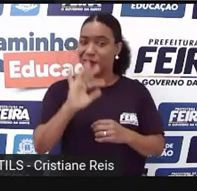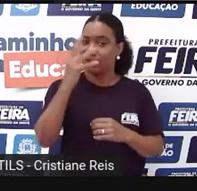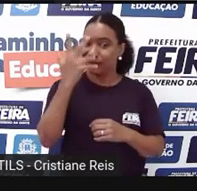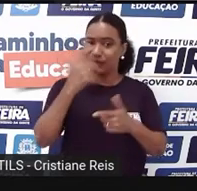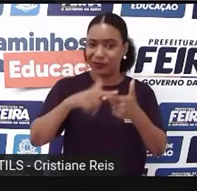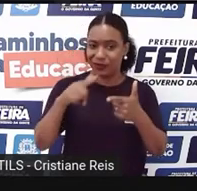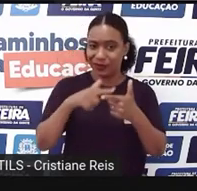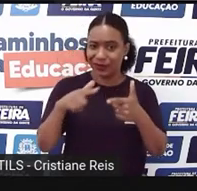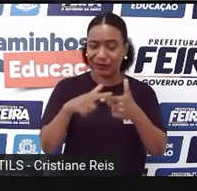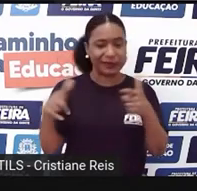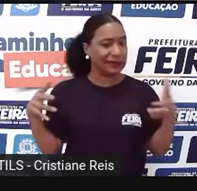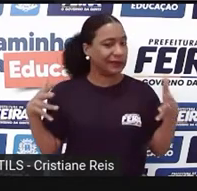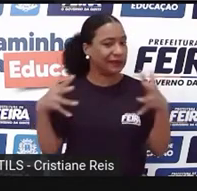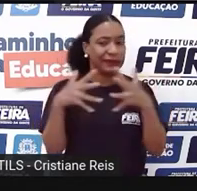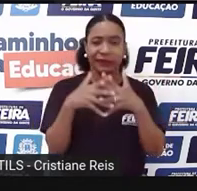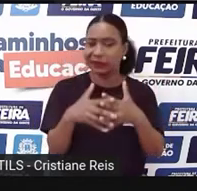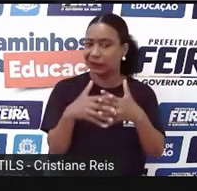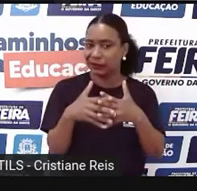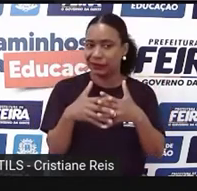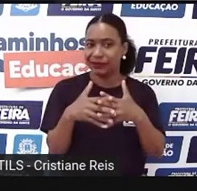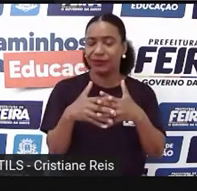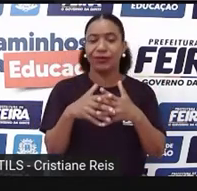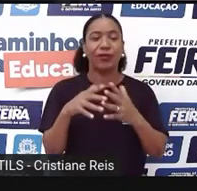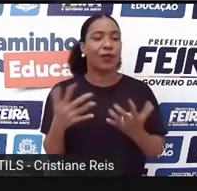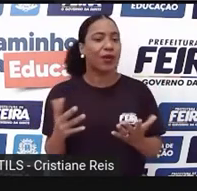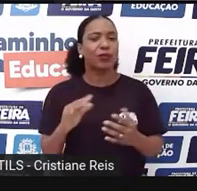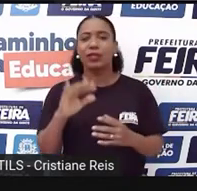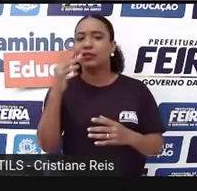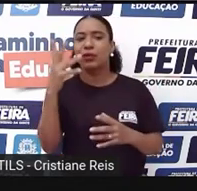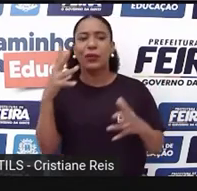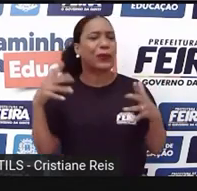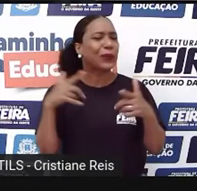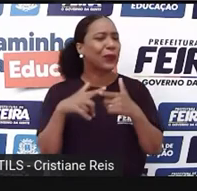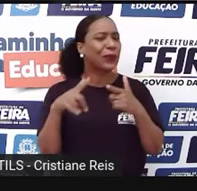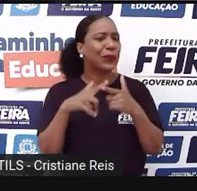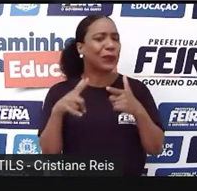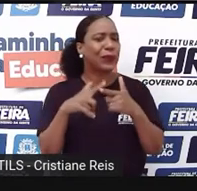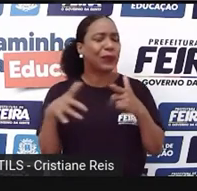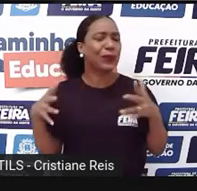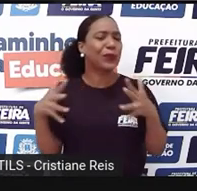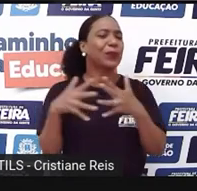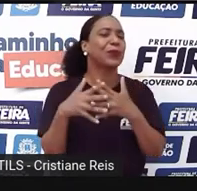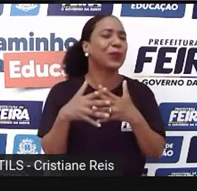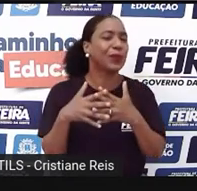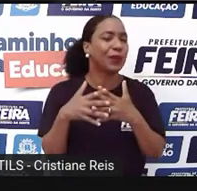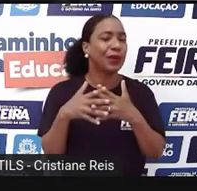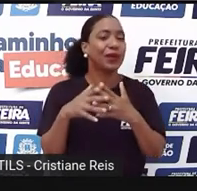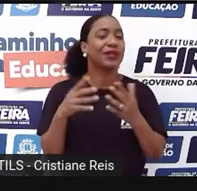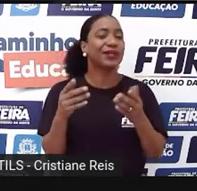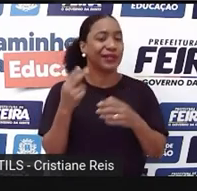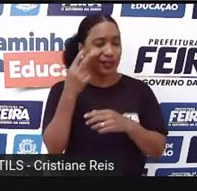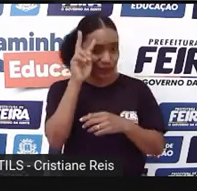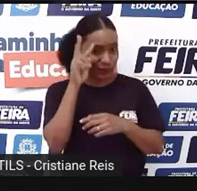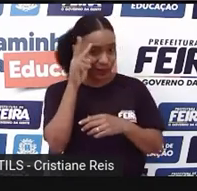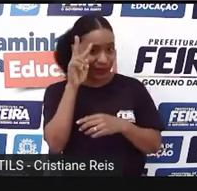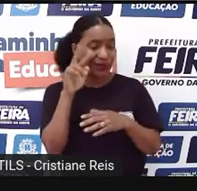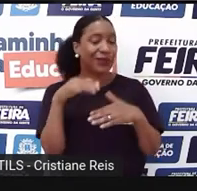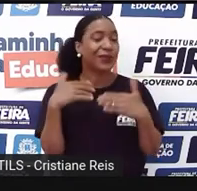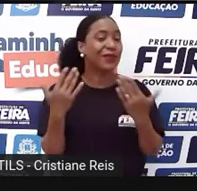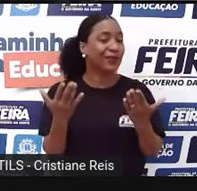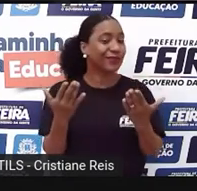Qual é o conflito dessa história De Romeo e Julieta? Vamos lá